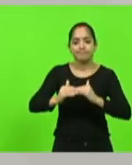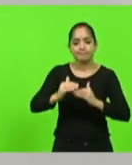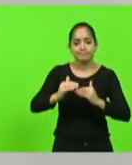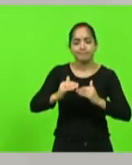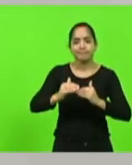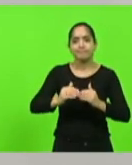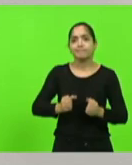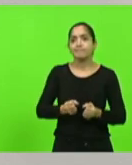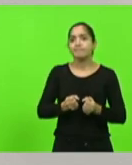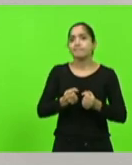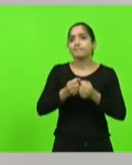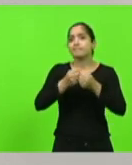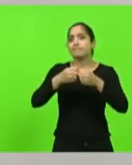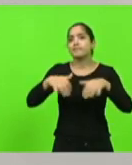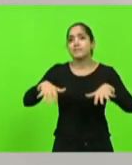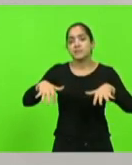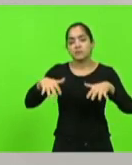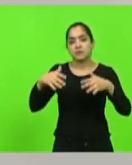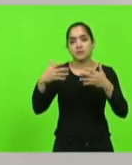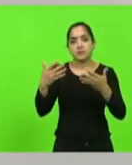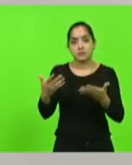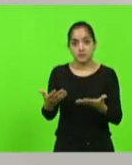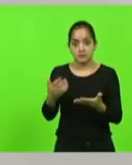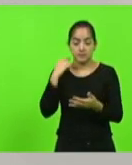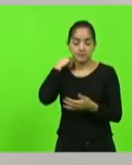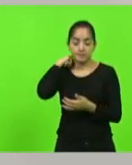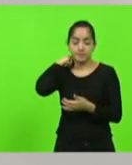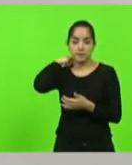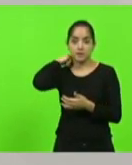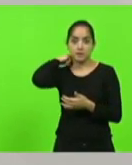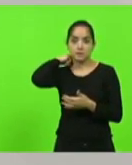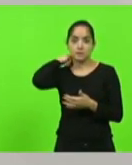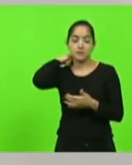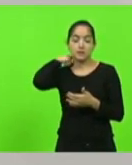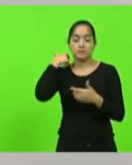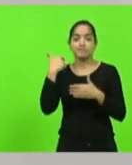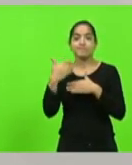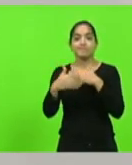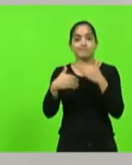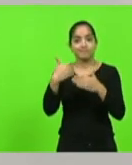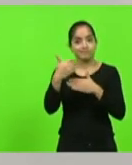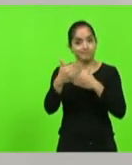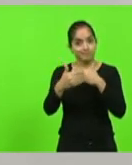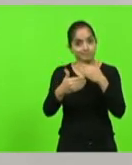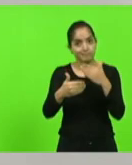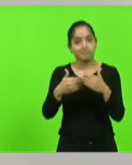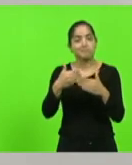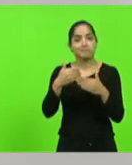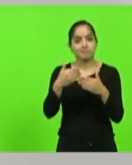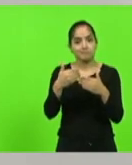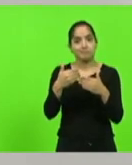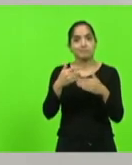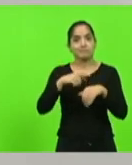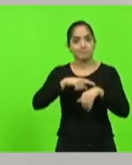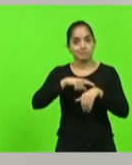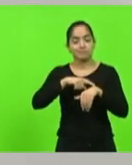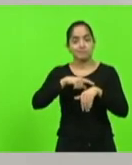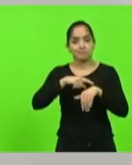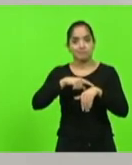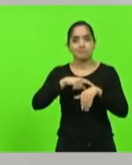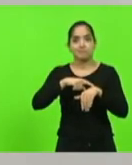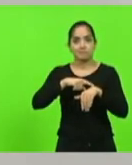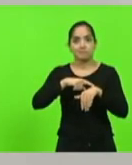oportunidade. Pelo visto, pelo andar da carruagem, nós iremos ainda passar muito tempo, infelizmente,